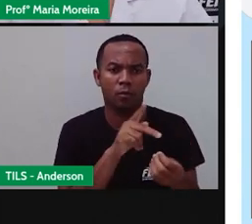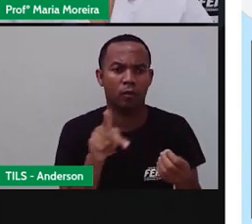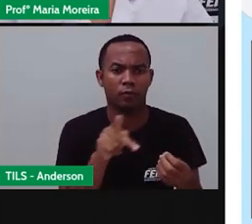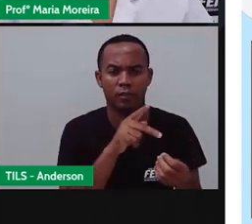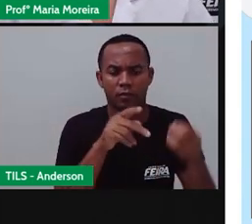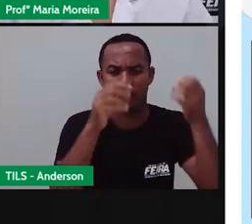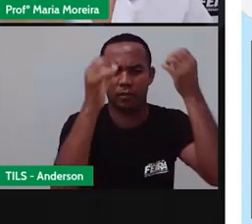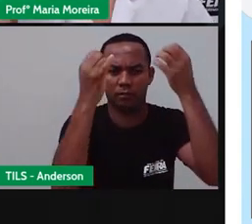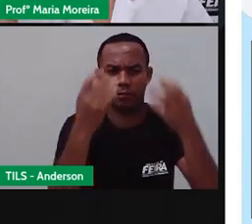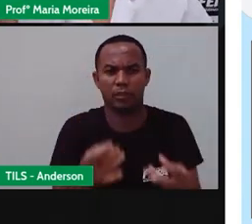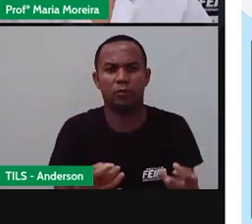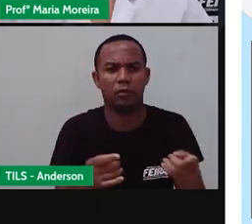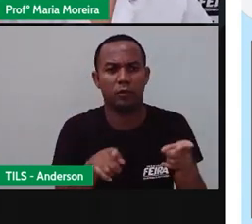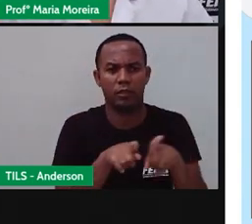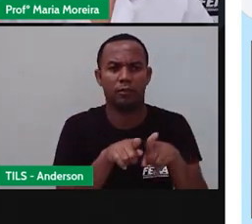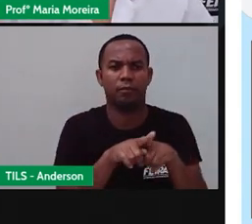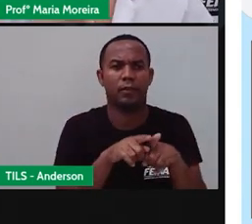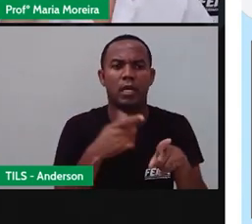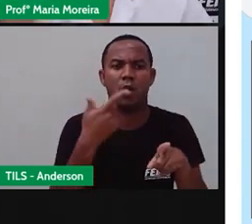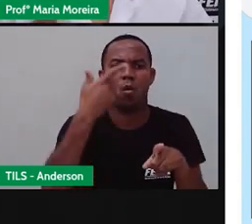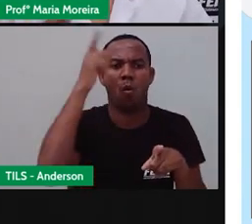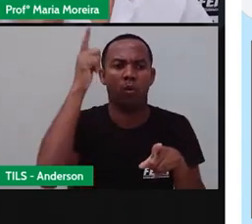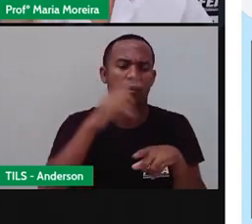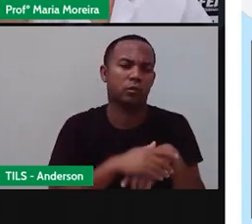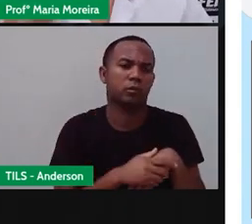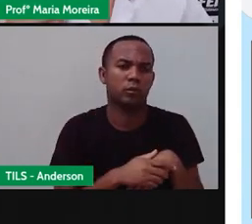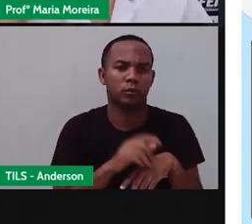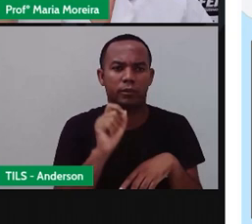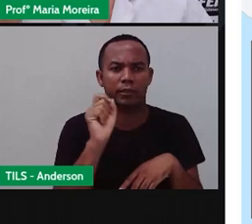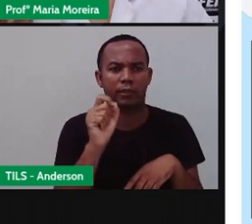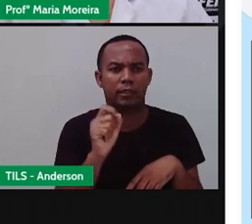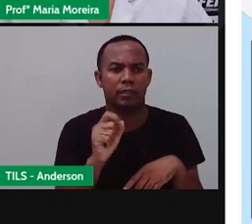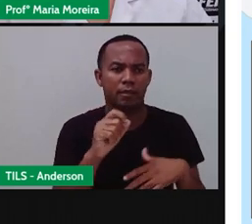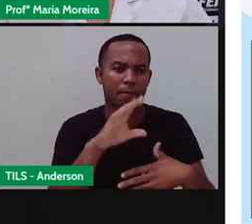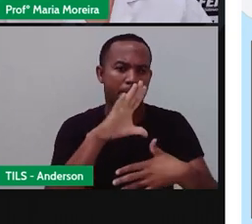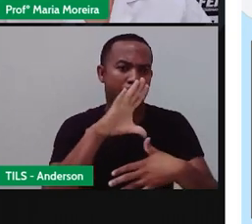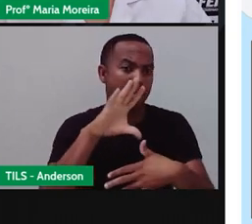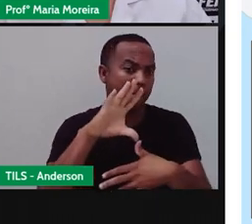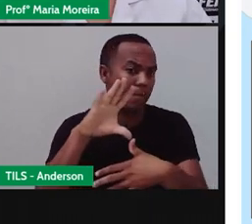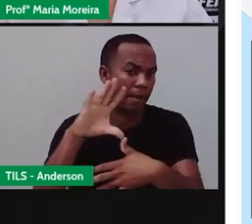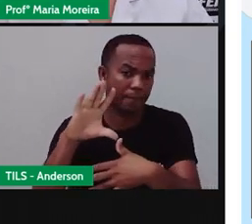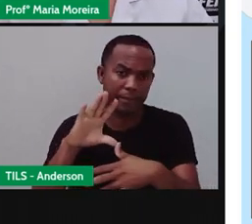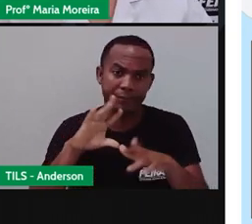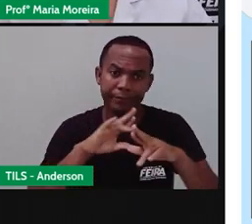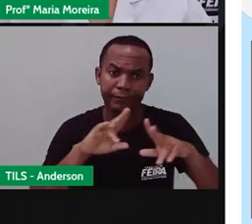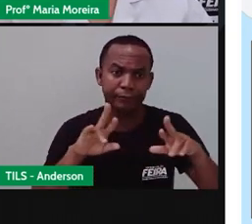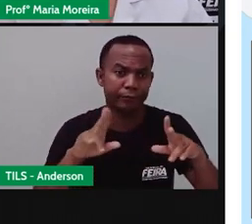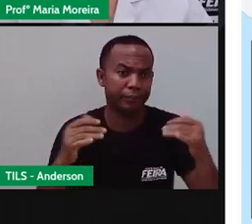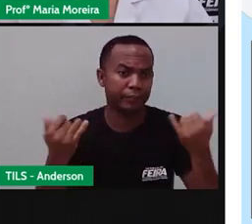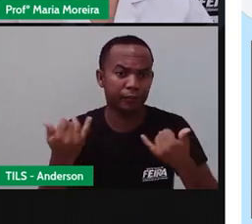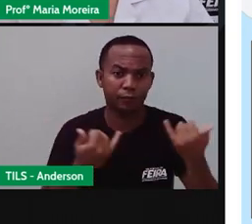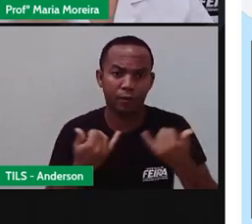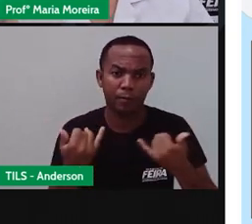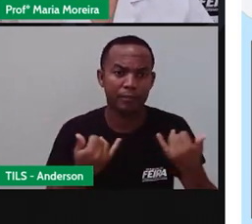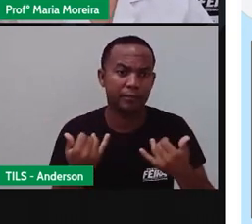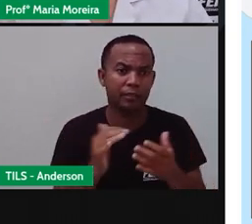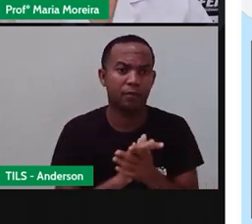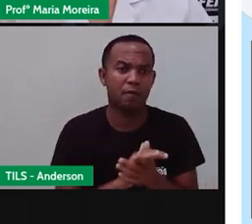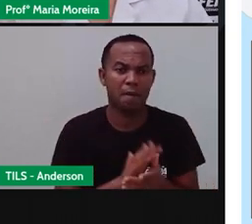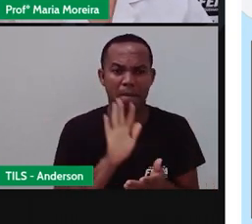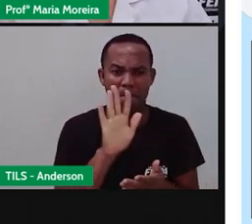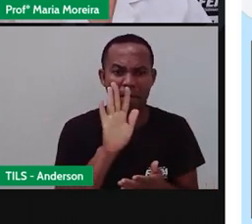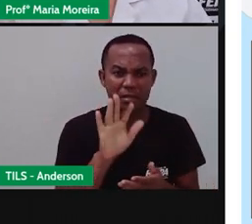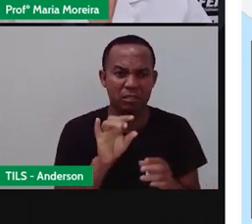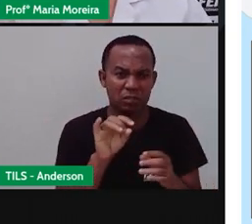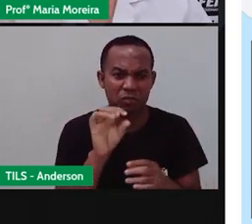vocês. Inclusive, uma outra aula. Que no mapa eu posso trazer o quê? Várias informações. Mas, não basta só desenhar o mapa